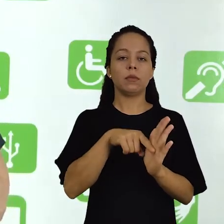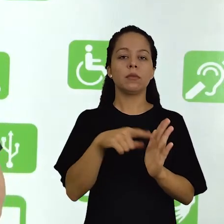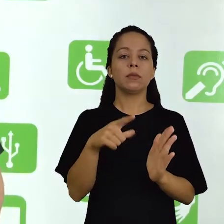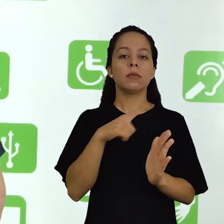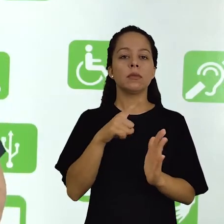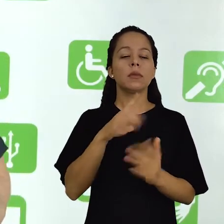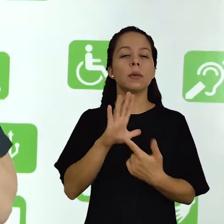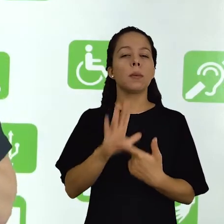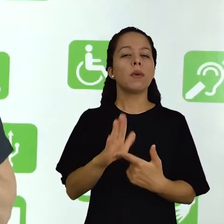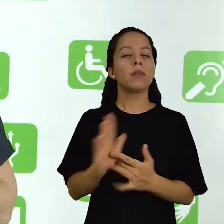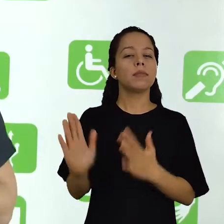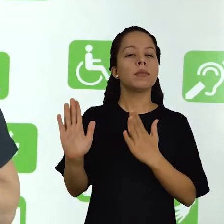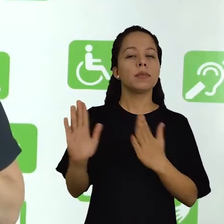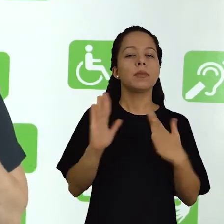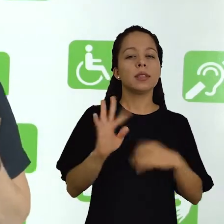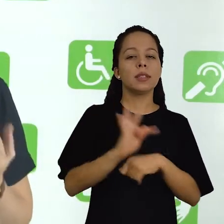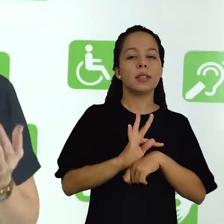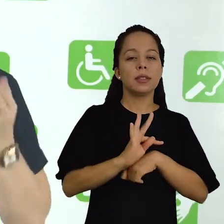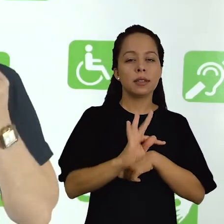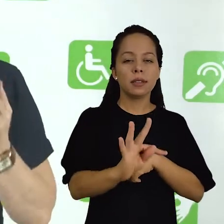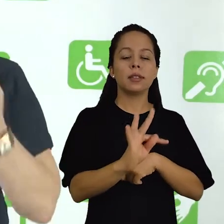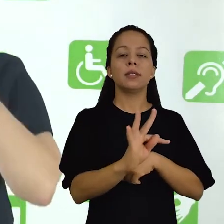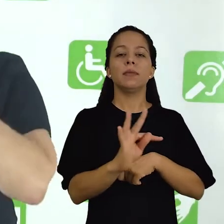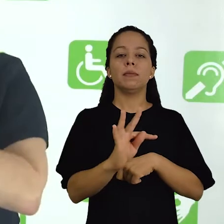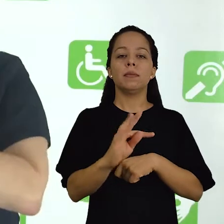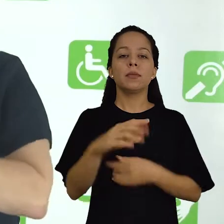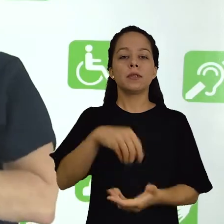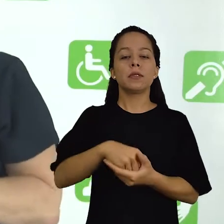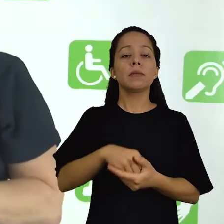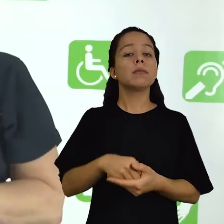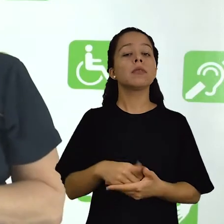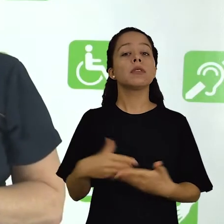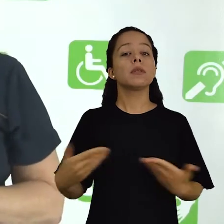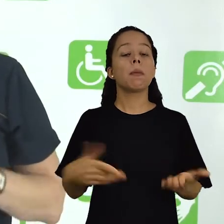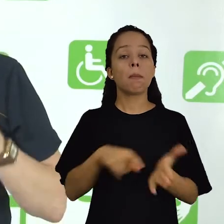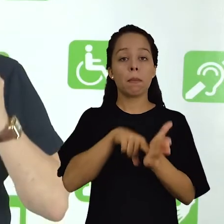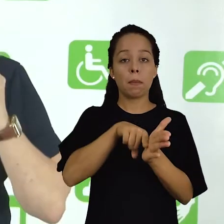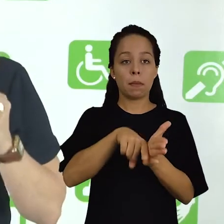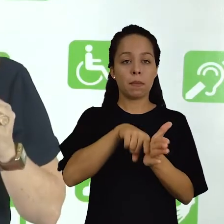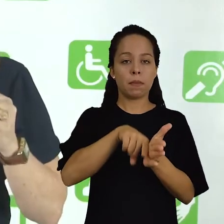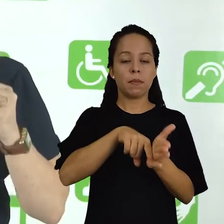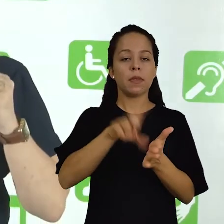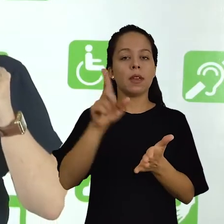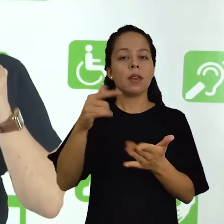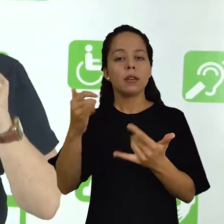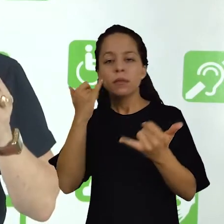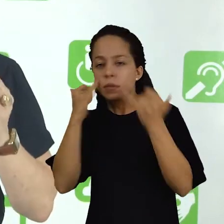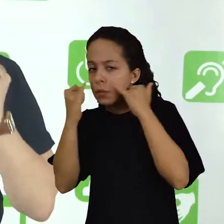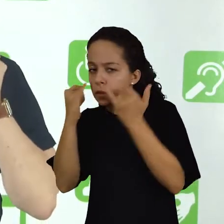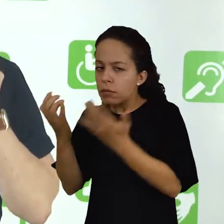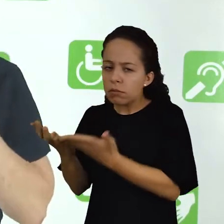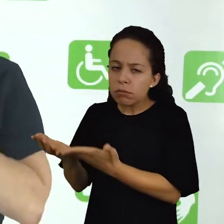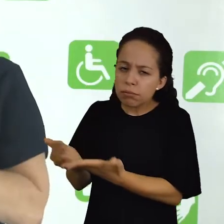tipo de pesquisa relacionada a um procedimento técnico adotado é a pesquisa